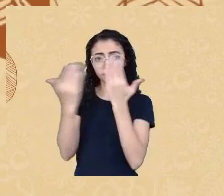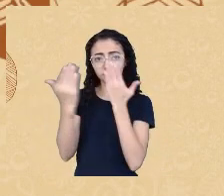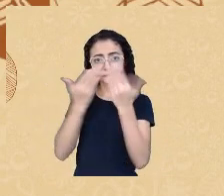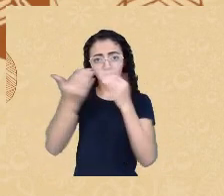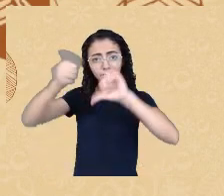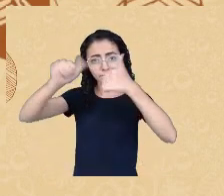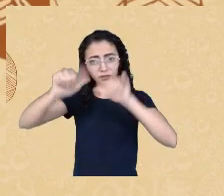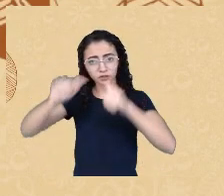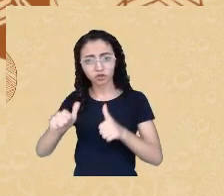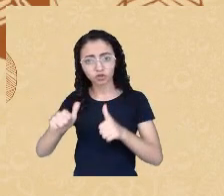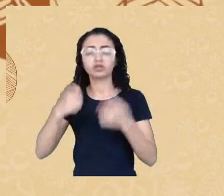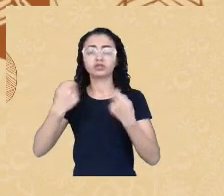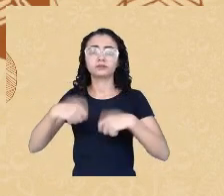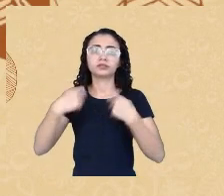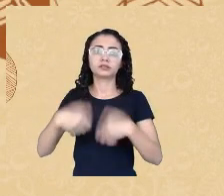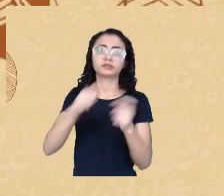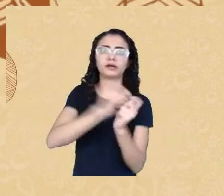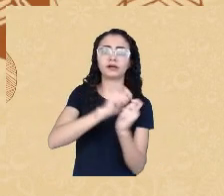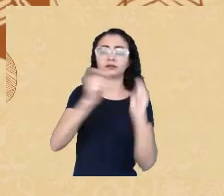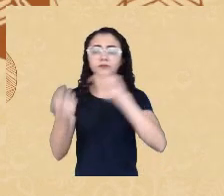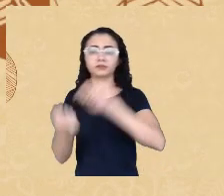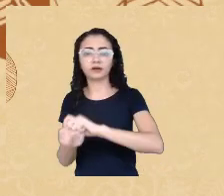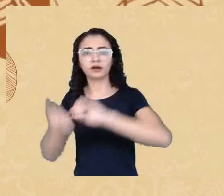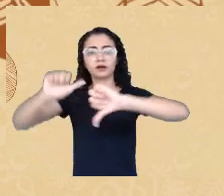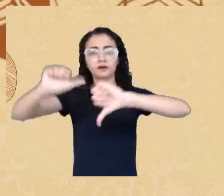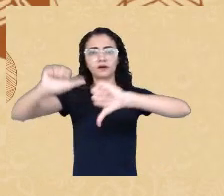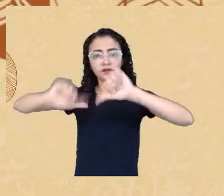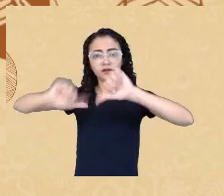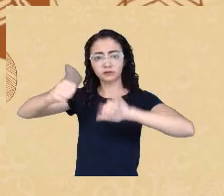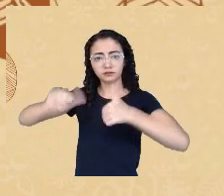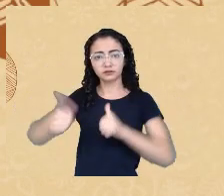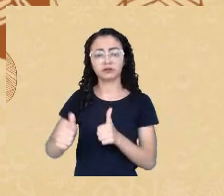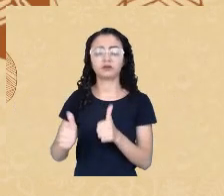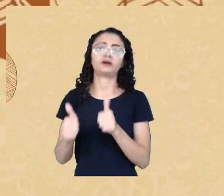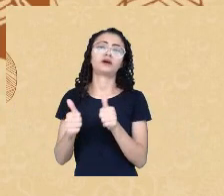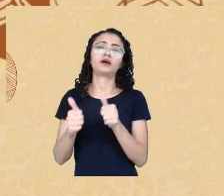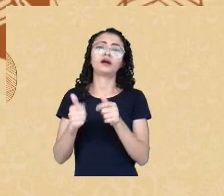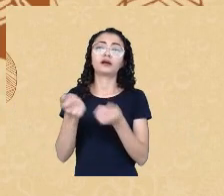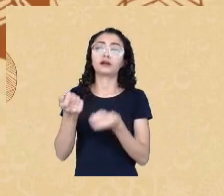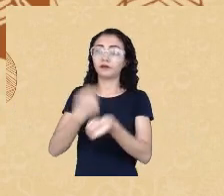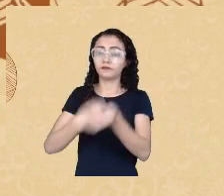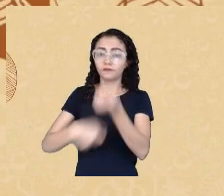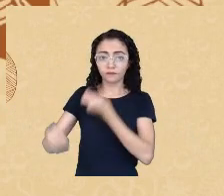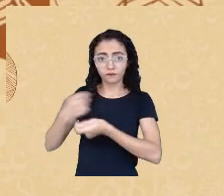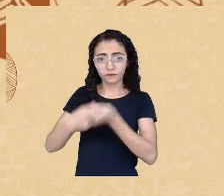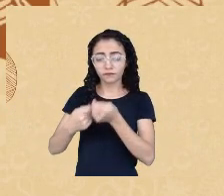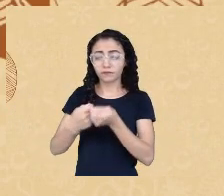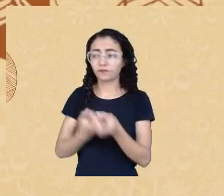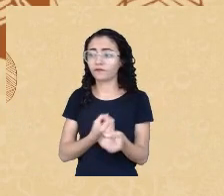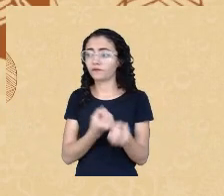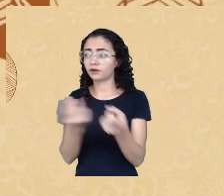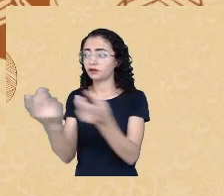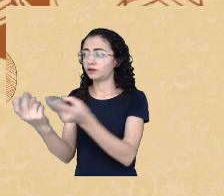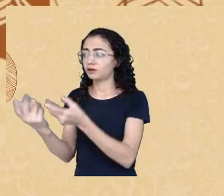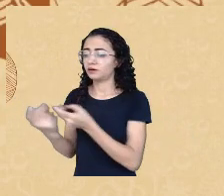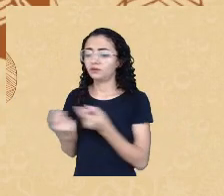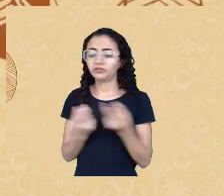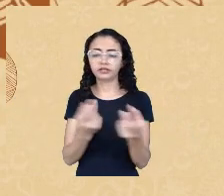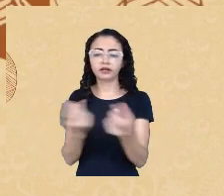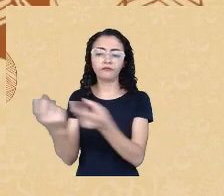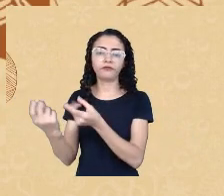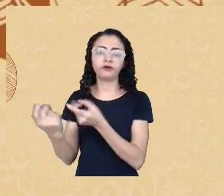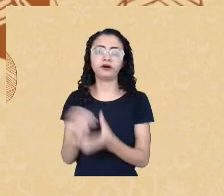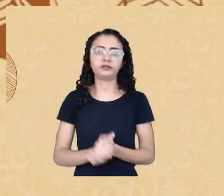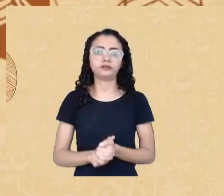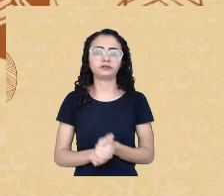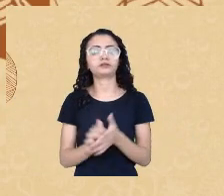adaptar, normatizar, comercializar e fomentar instrumentos ou técnicas psicológicas para criar, manter ou